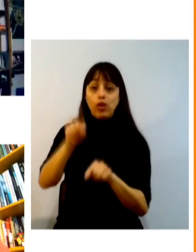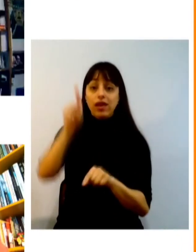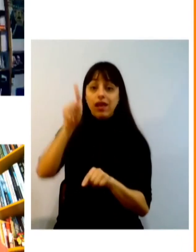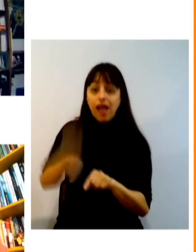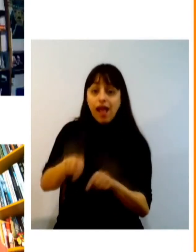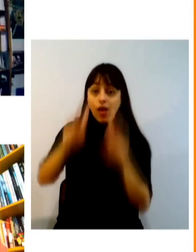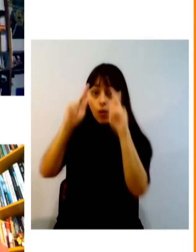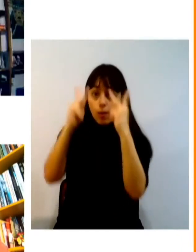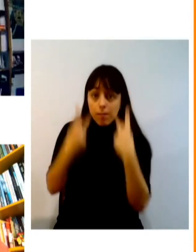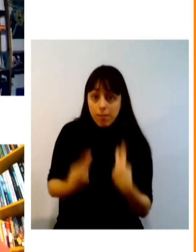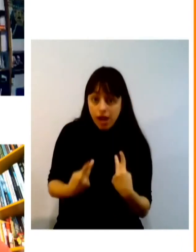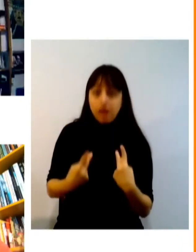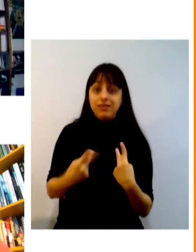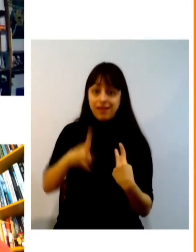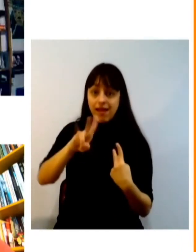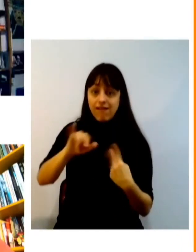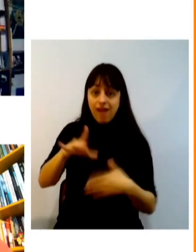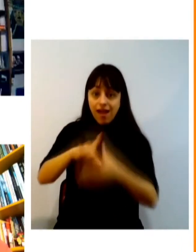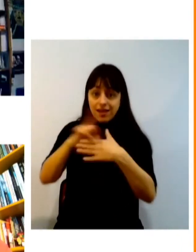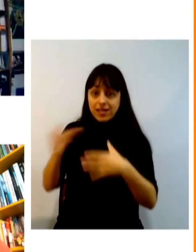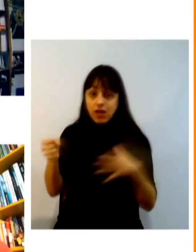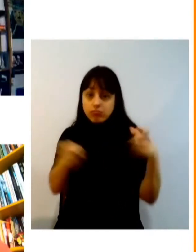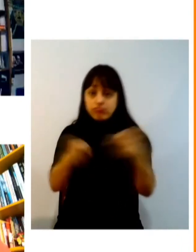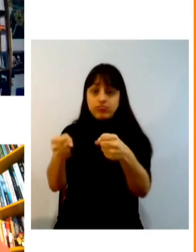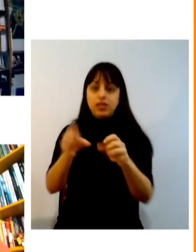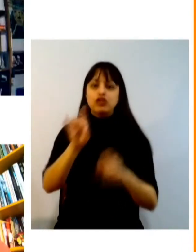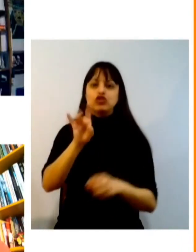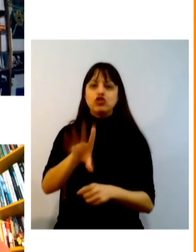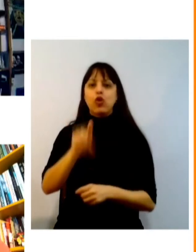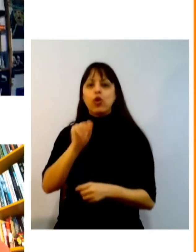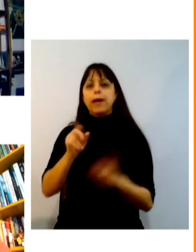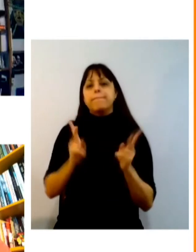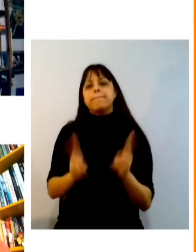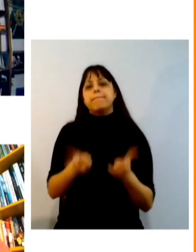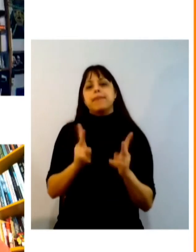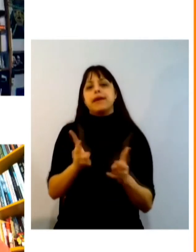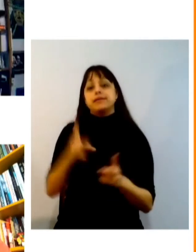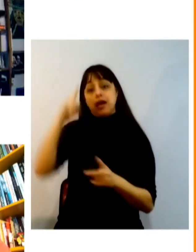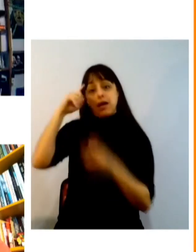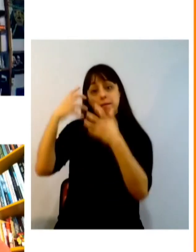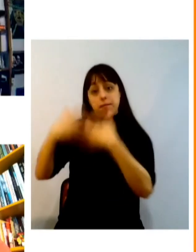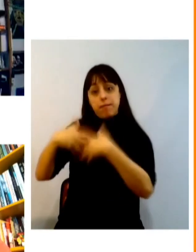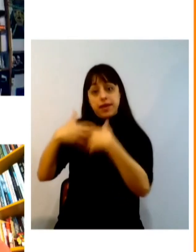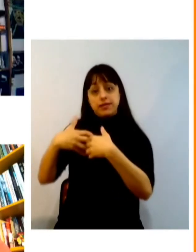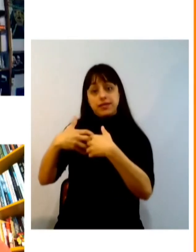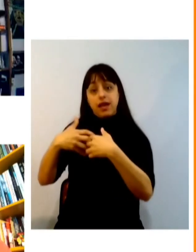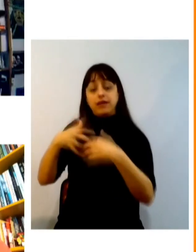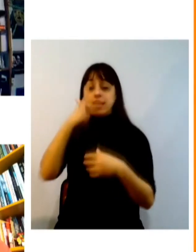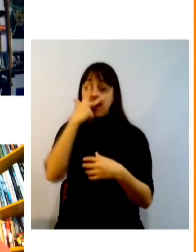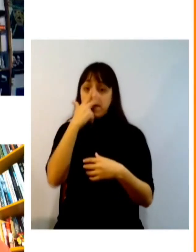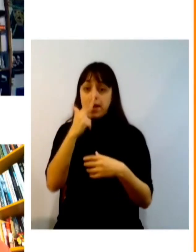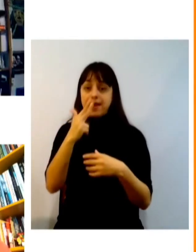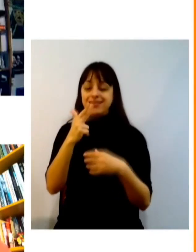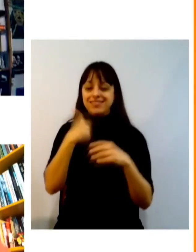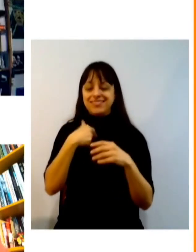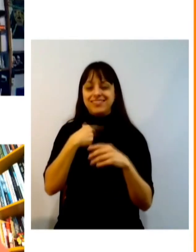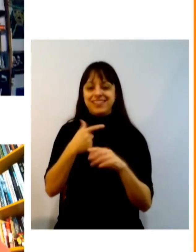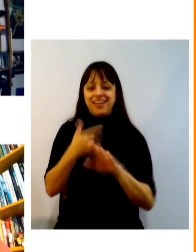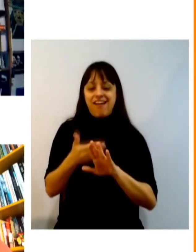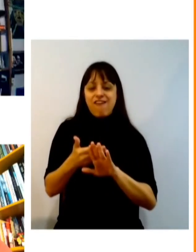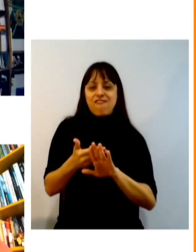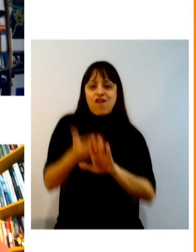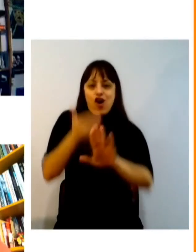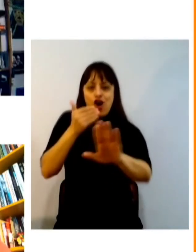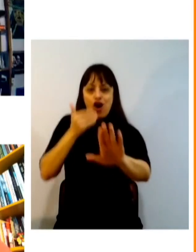sendo agenciada a partir de fora não pode ser pensada de fora e